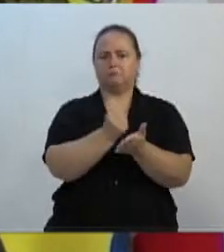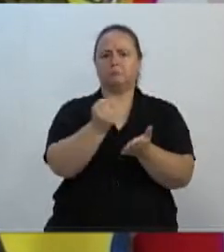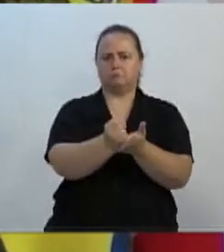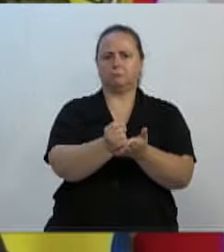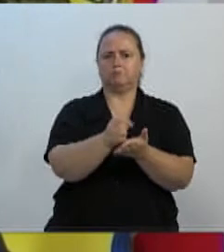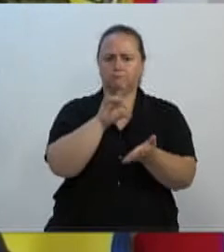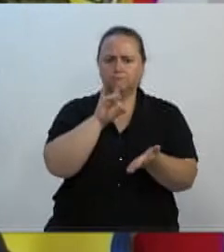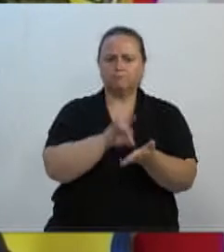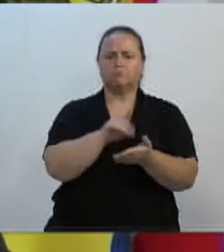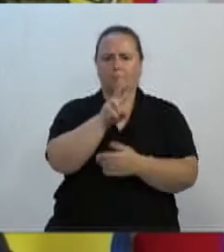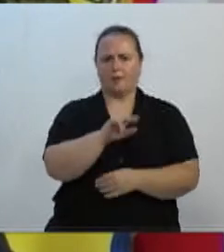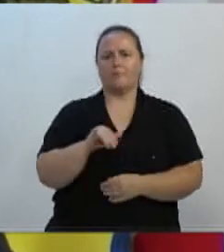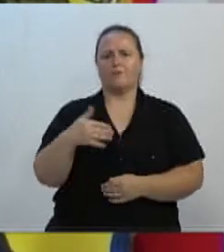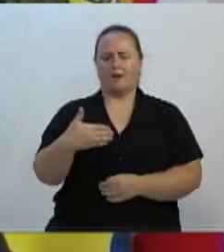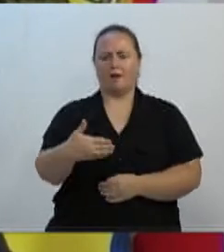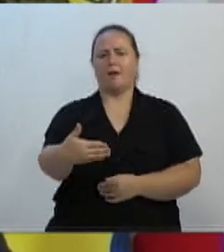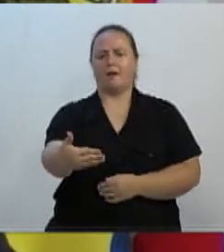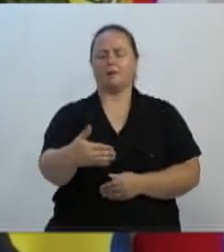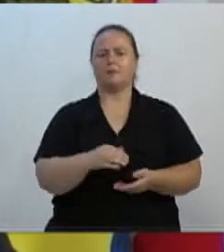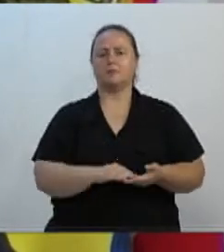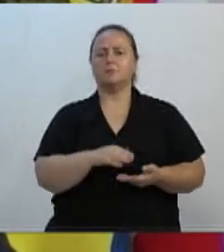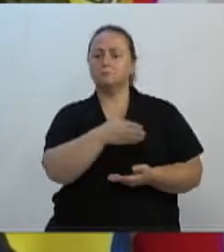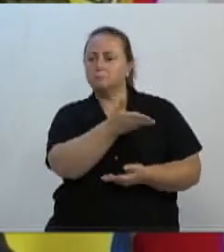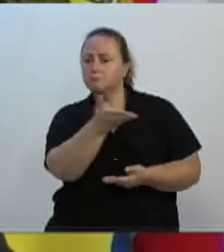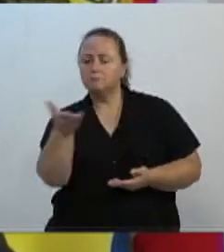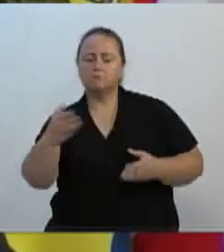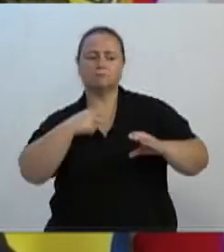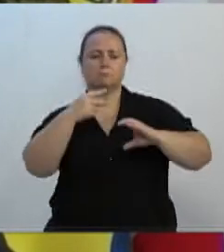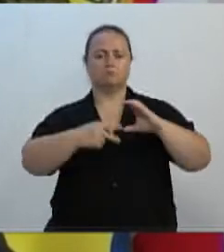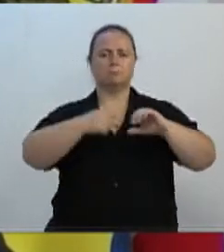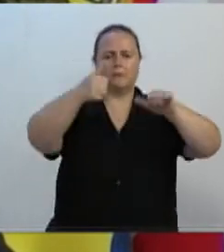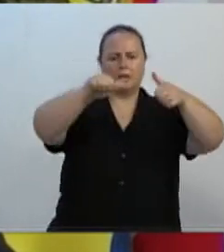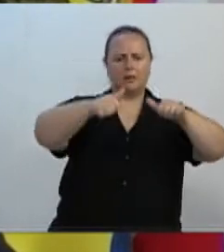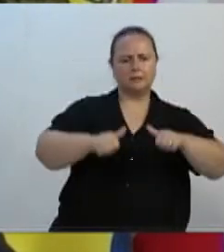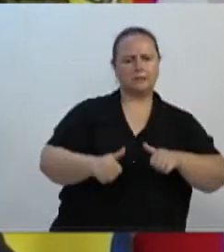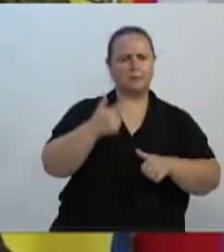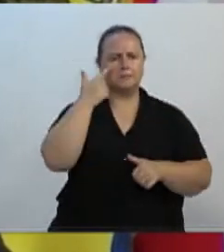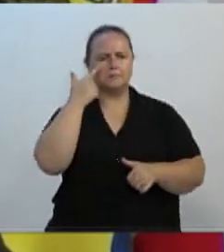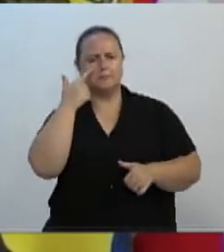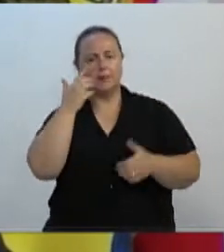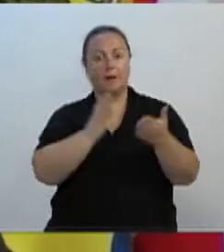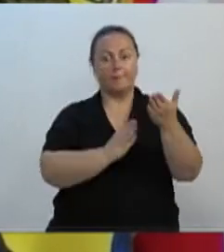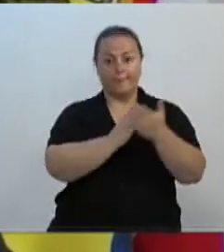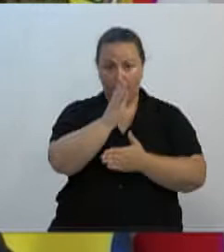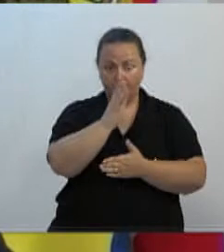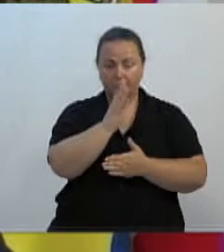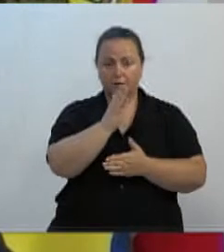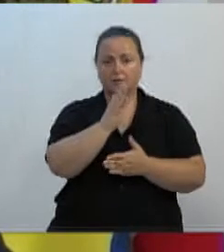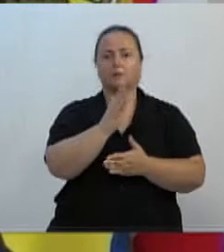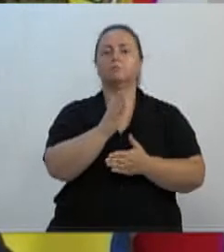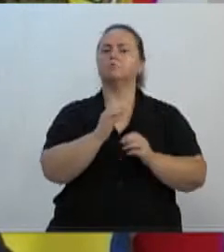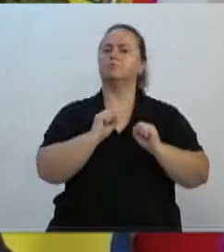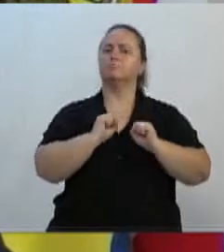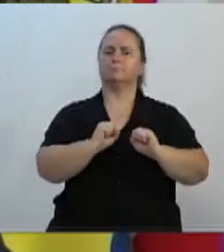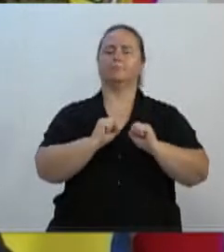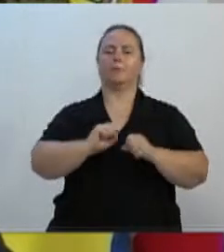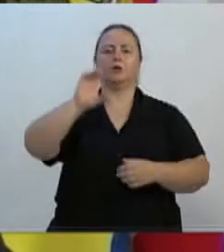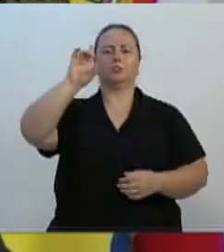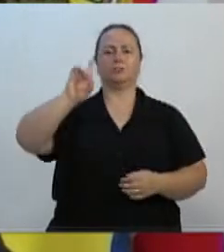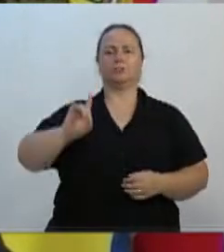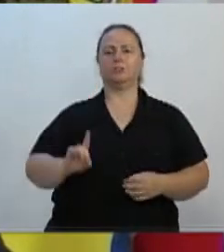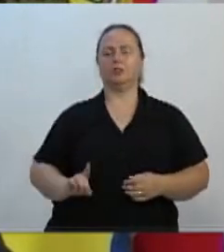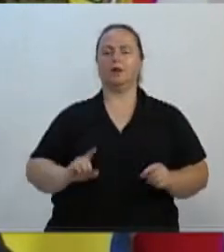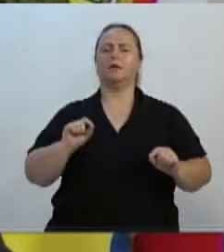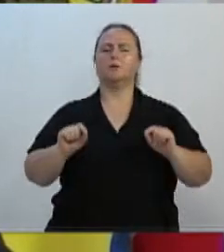para que seja analisado por esta casa, e, analisadas as devidas condições, seja aprovado o direito já estabelecido na legislação